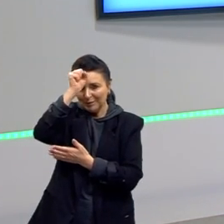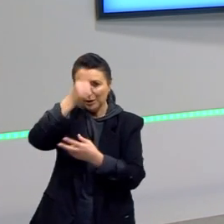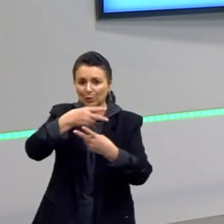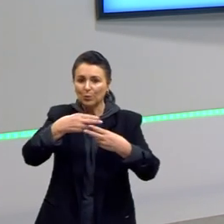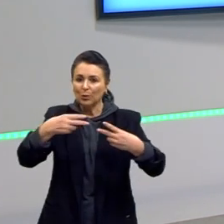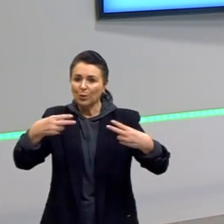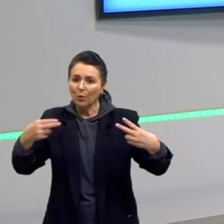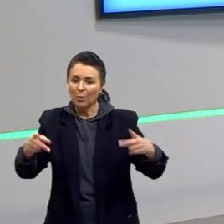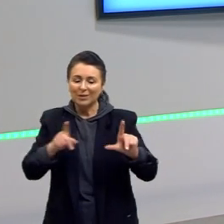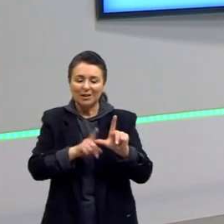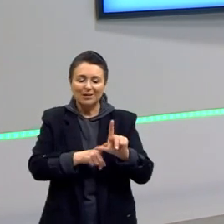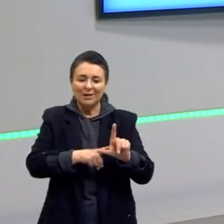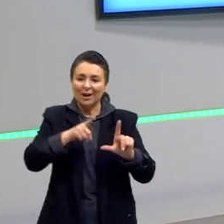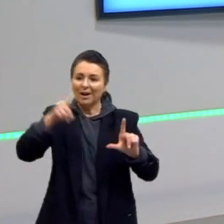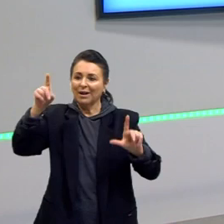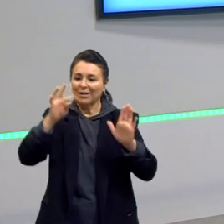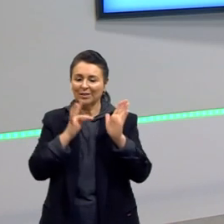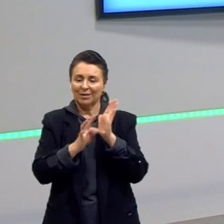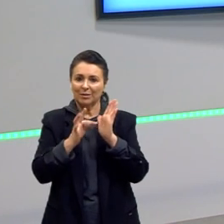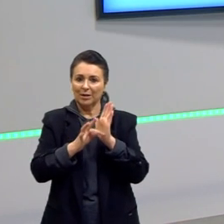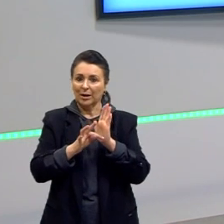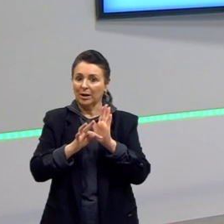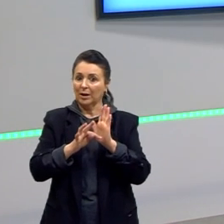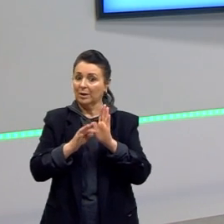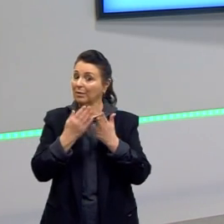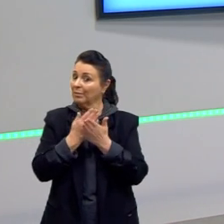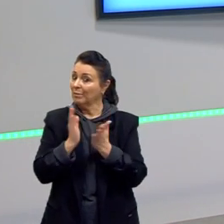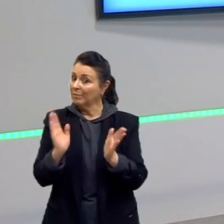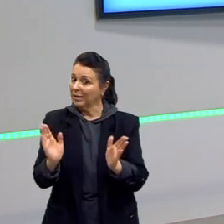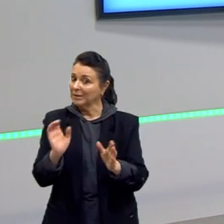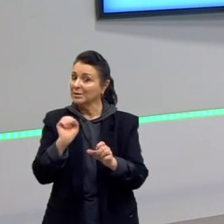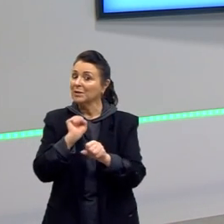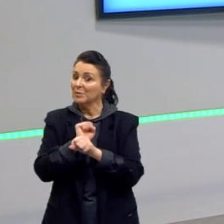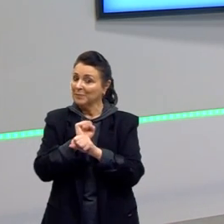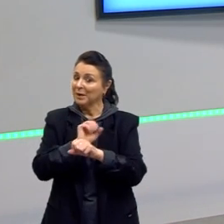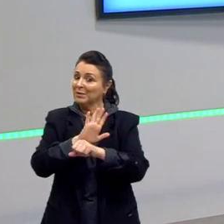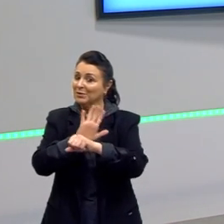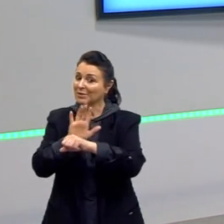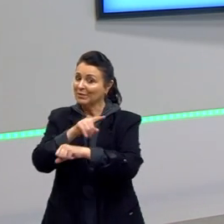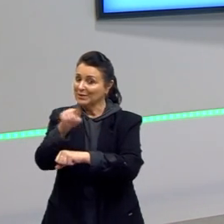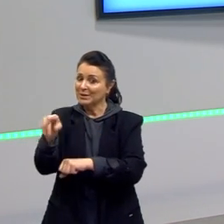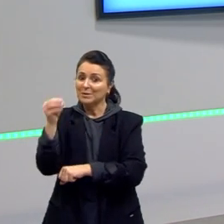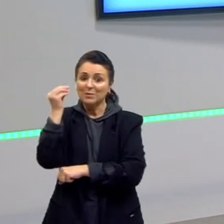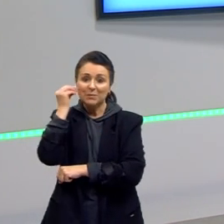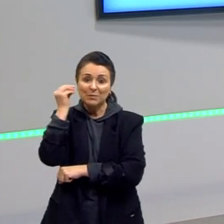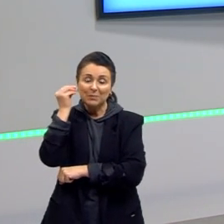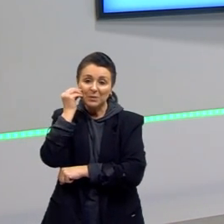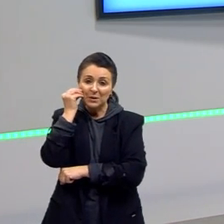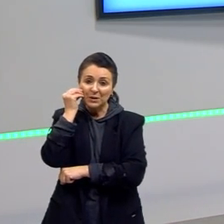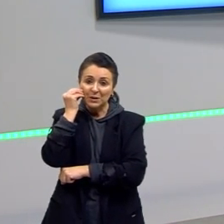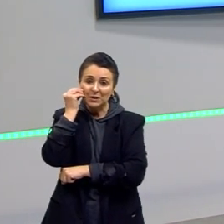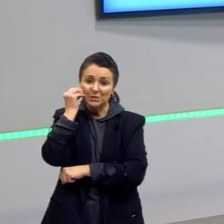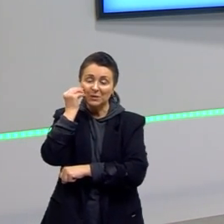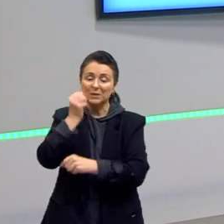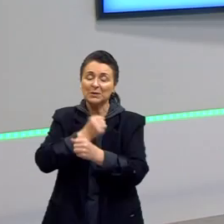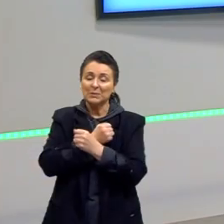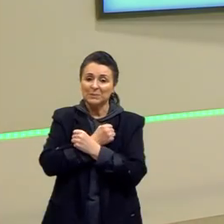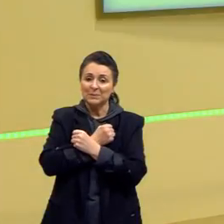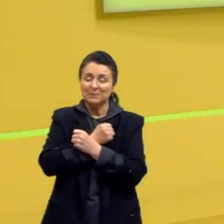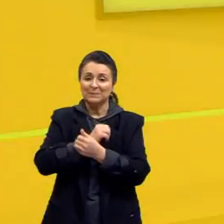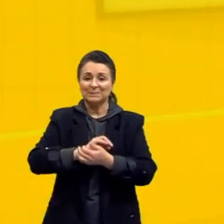relacionadas à teoria da evolução. Não percam, tá? Espero poder ter ajudado. Um beijo e forte abraço.